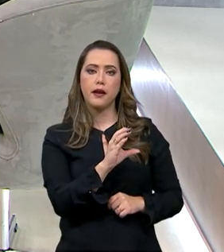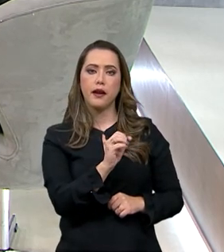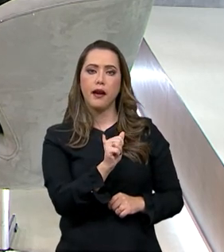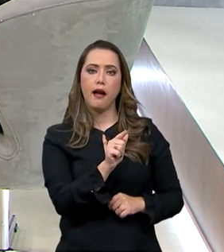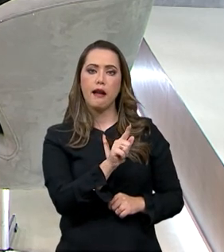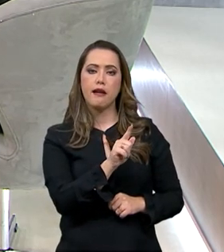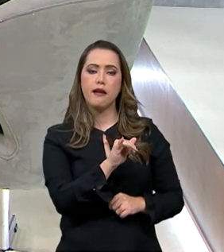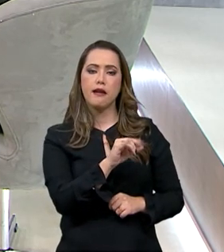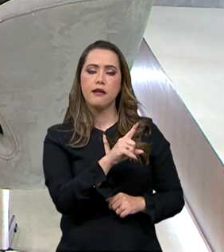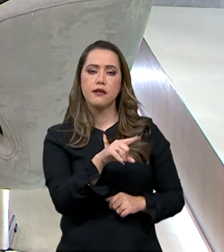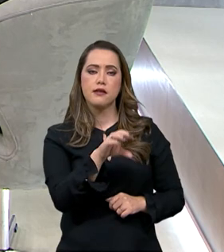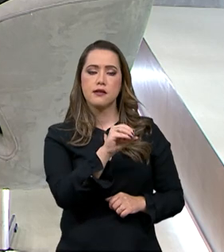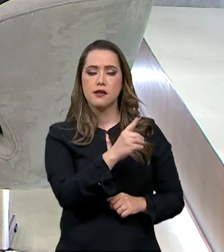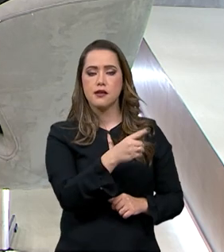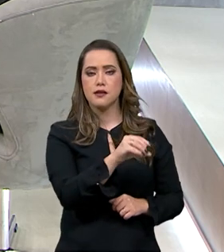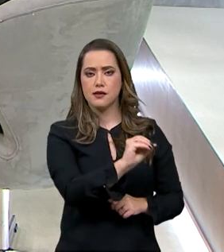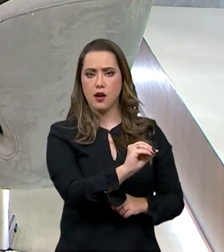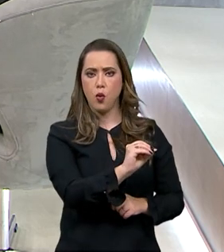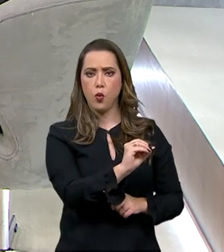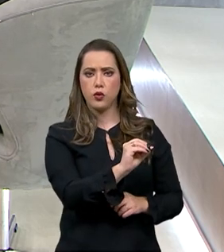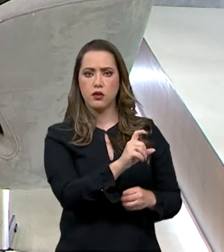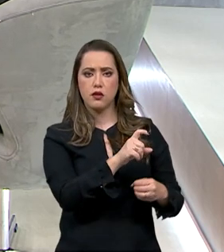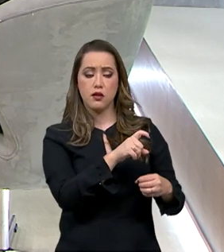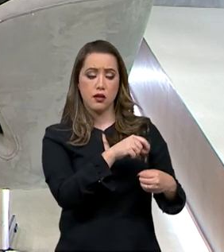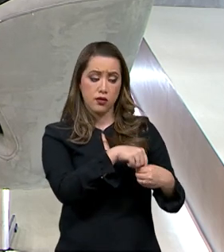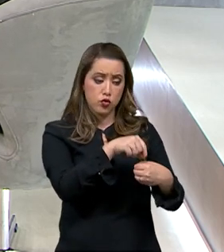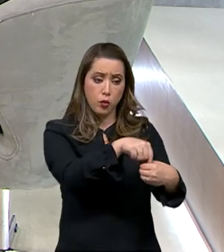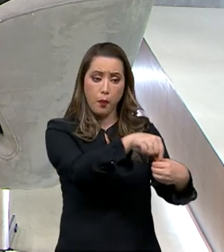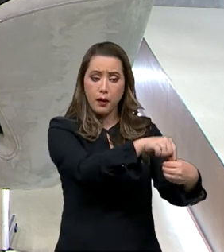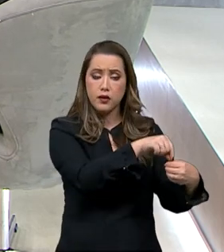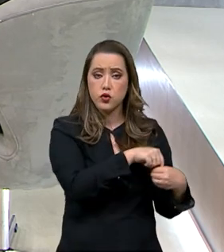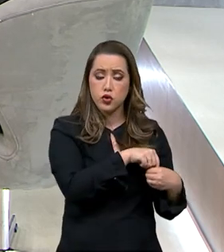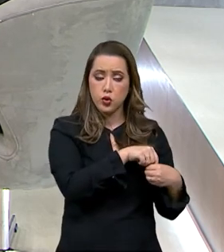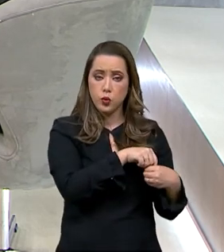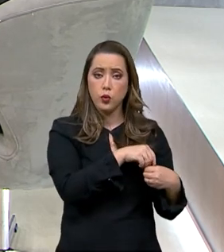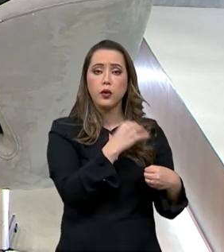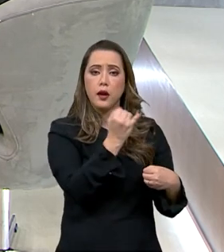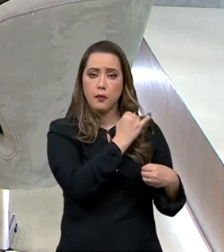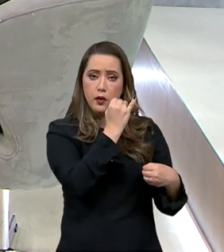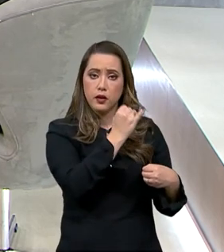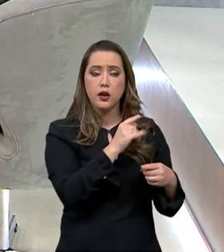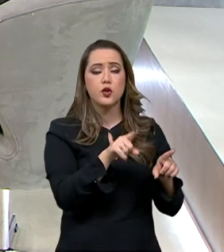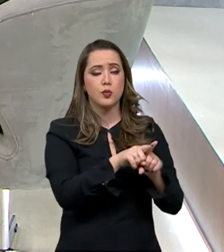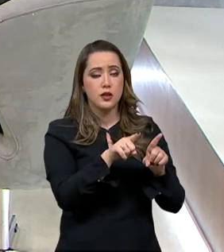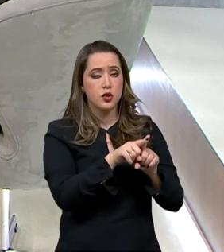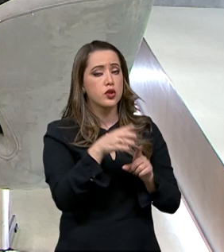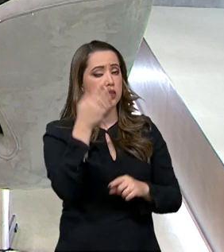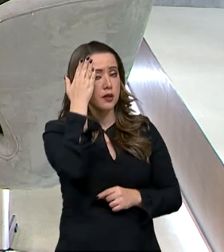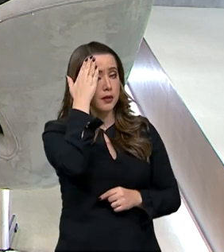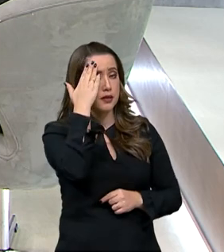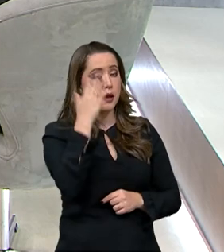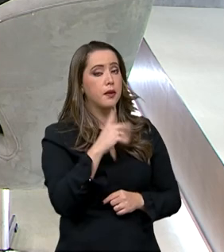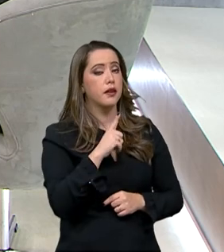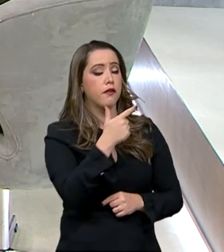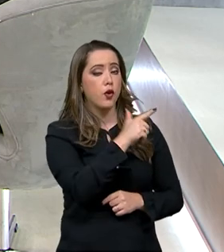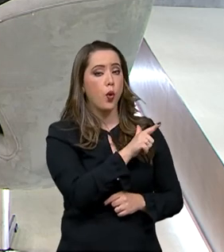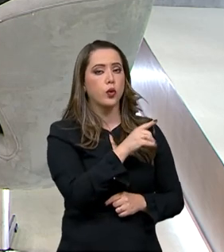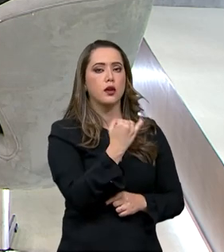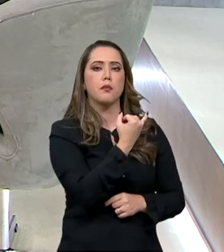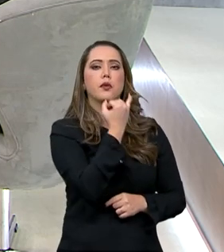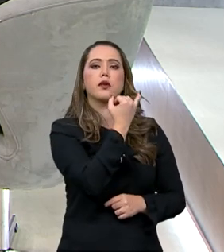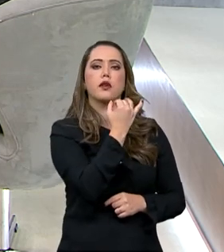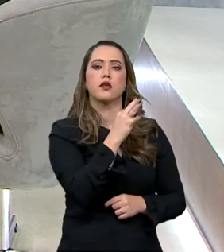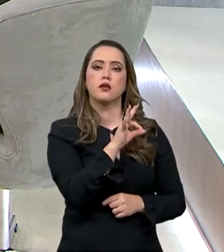sucesso, né? Mas tem um outro caso que merece ser lembrado aqui, que é do trigo, né? A adaptação do trigo ao cerrado brasileiro, depois da